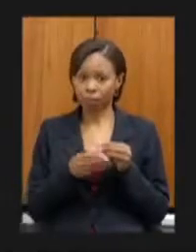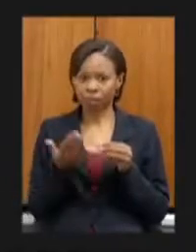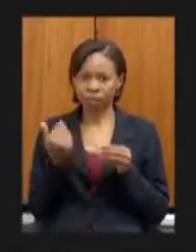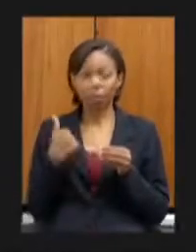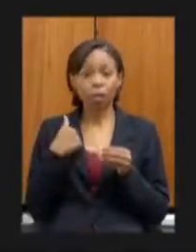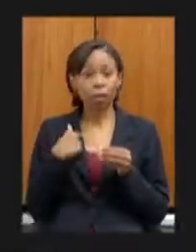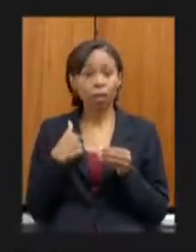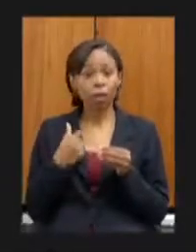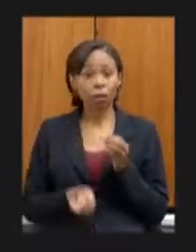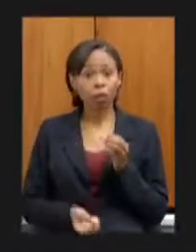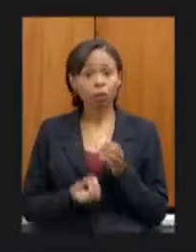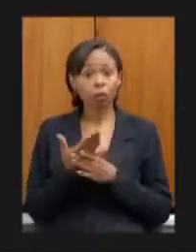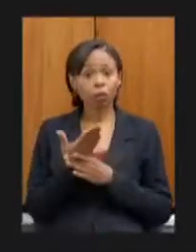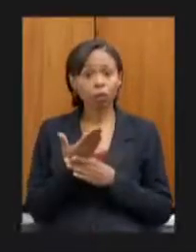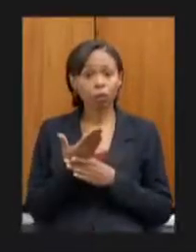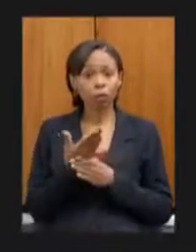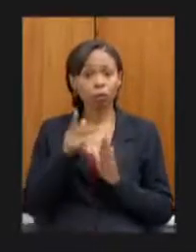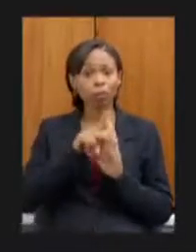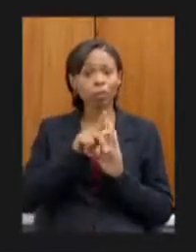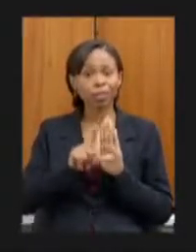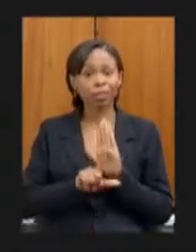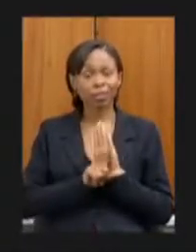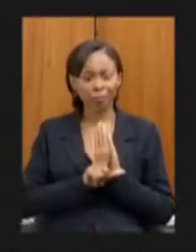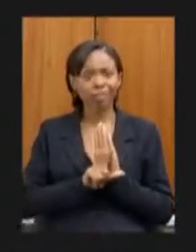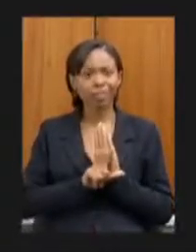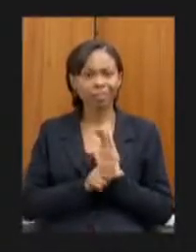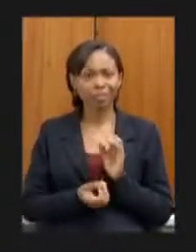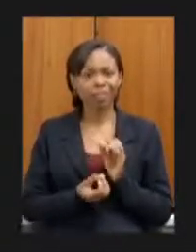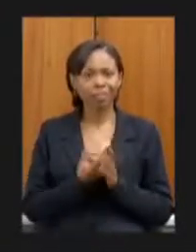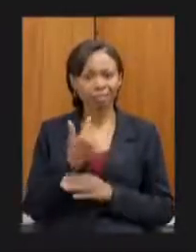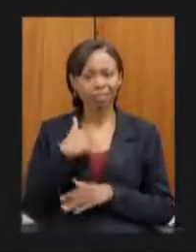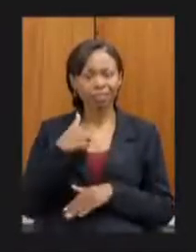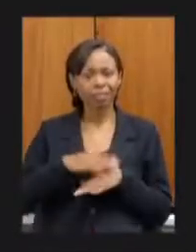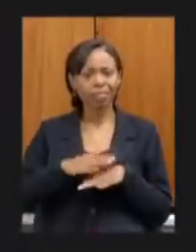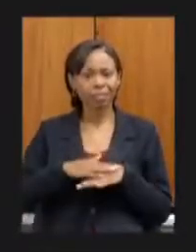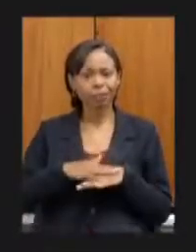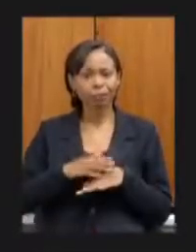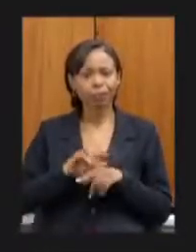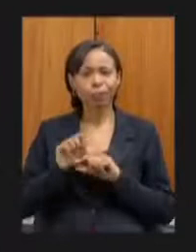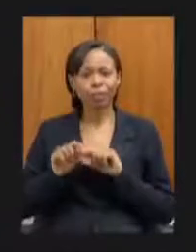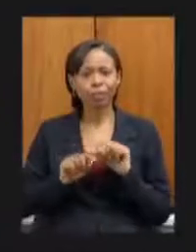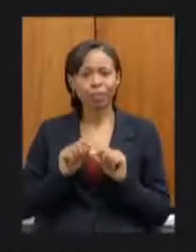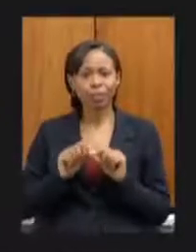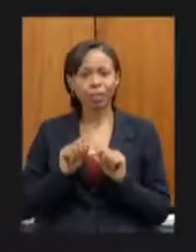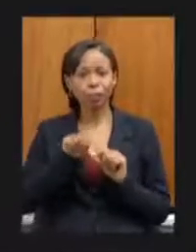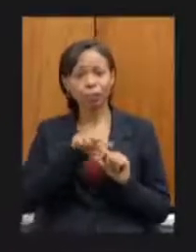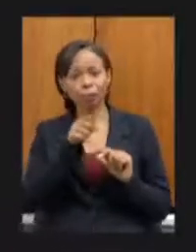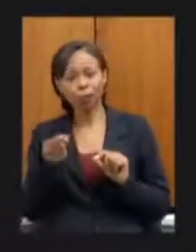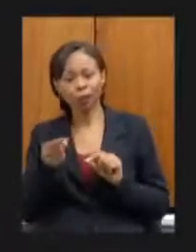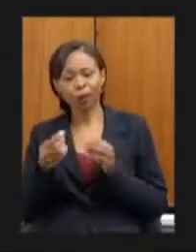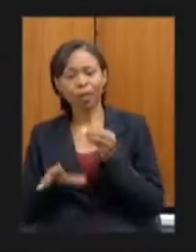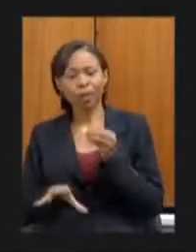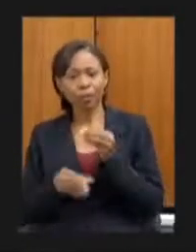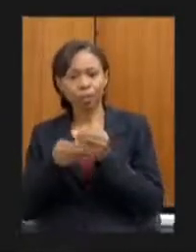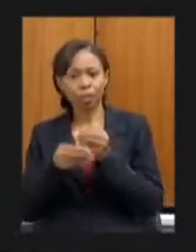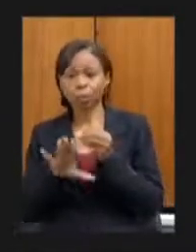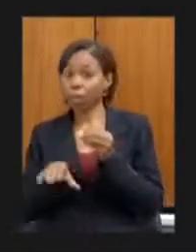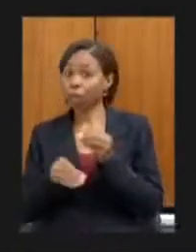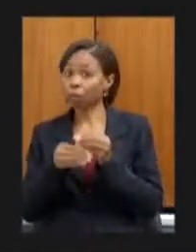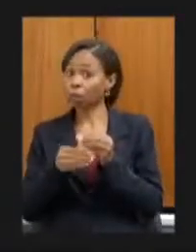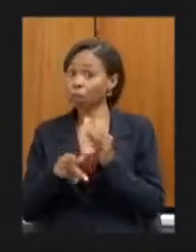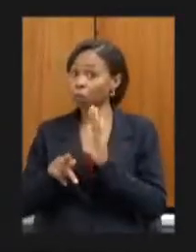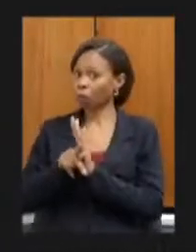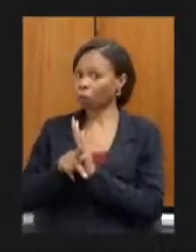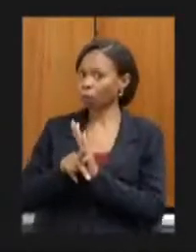eu fui do projeto de lei que foi aquele que levou a emenda mas a emenda de autoria inclusive do deputado José